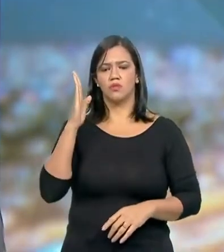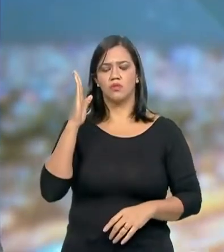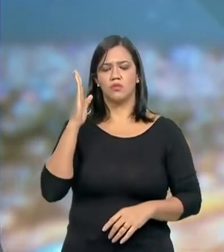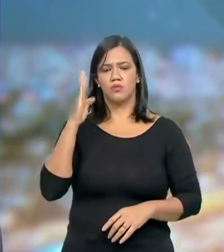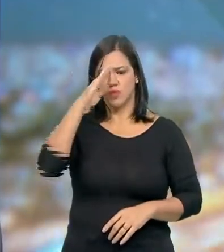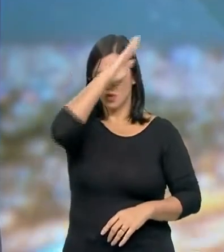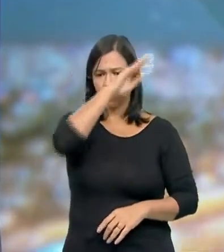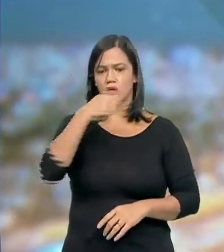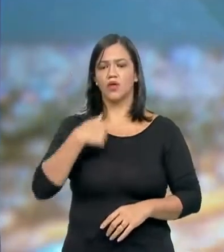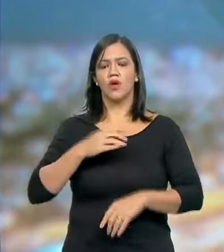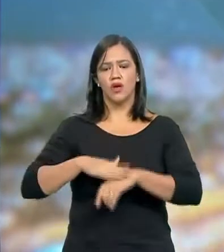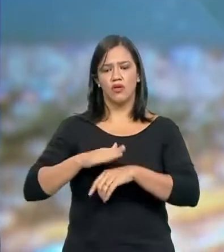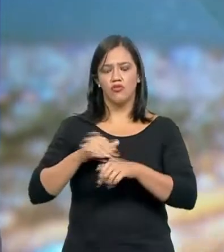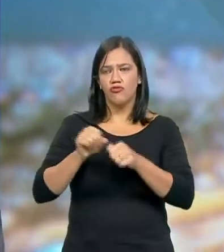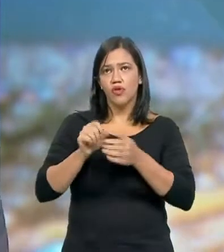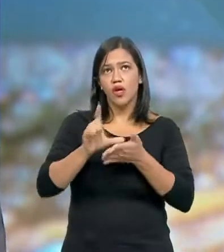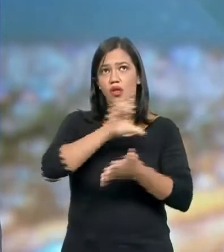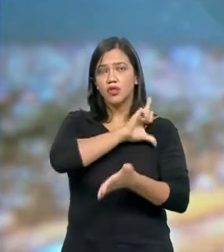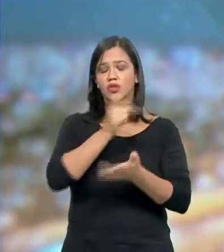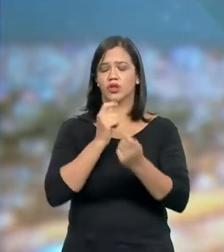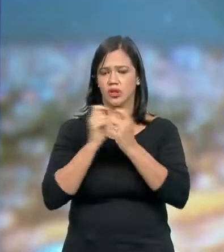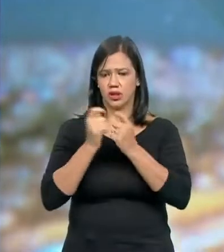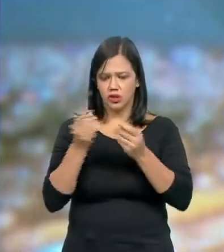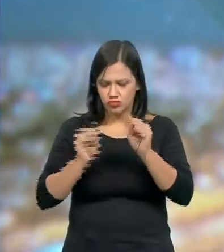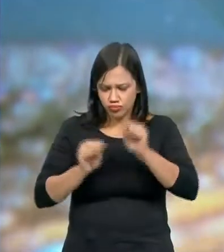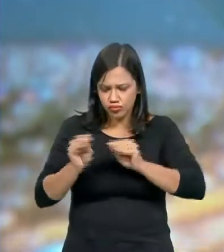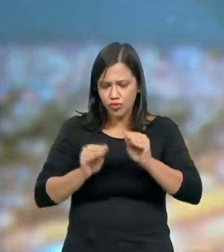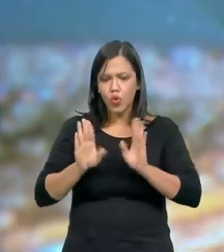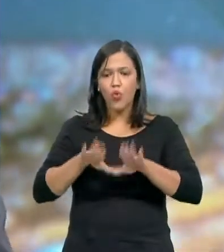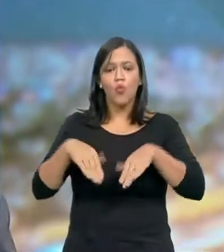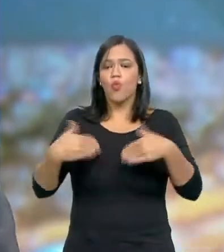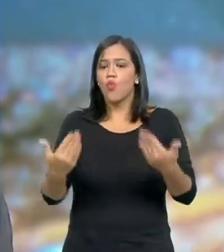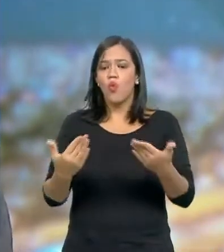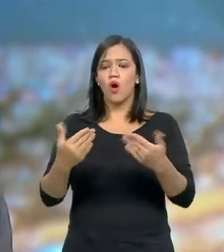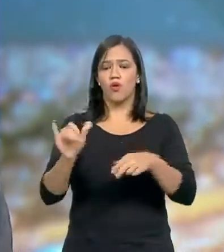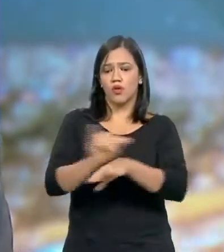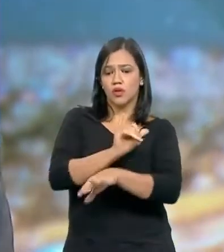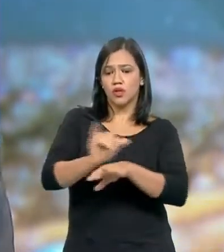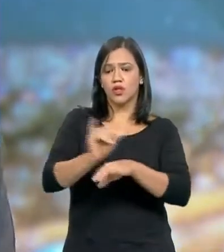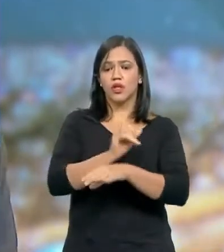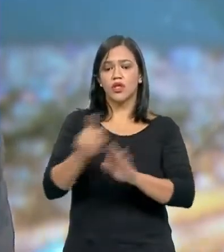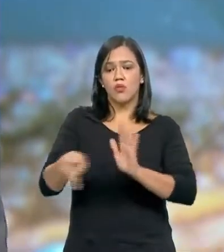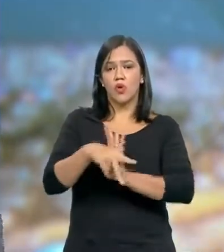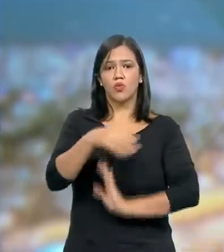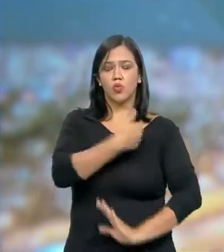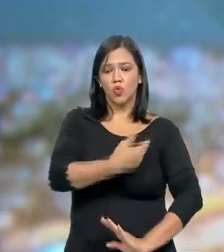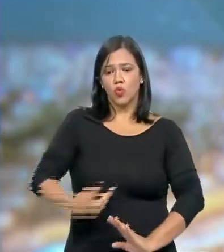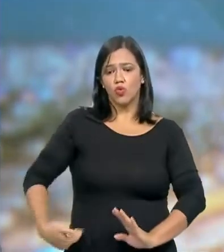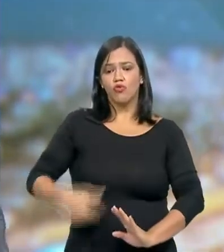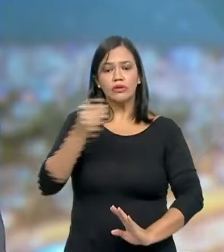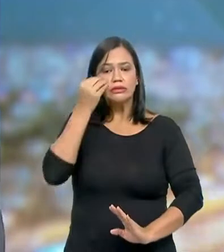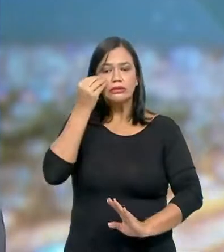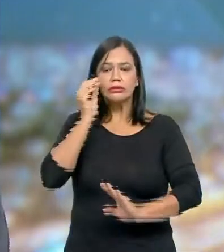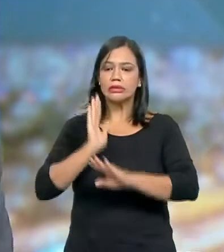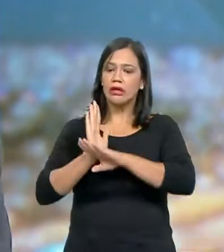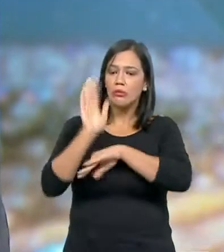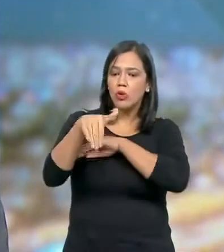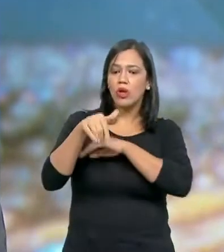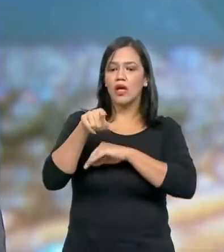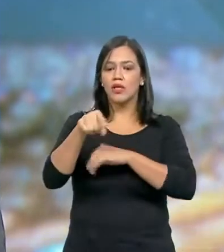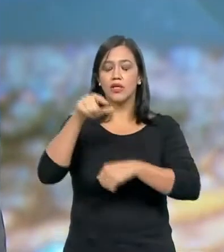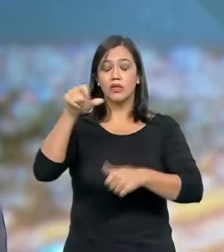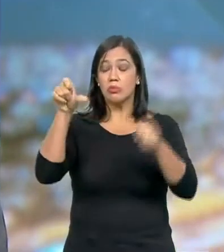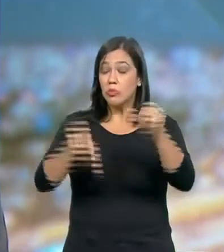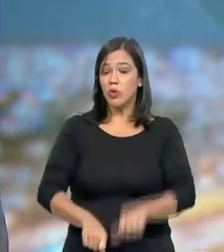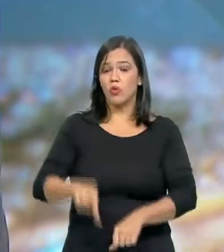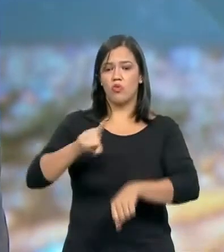produzi uma reportagem recentemente mostrando qual que seria a estratégia do governo para superar esse pior momento da pandemia, o momento que a gente